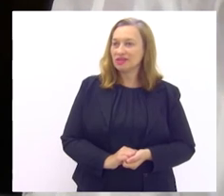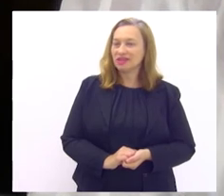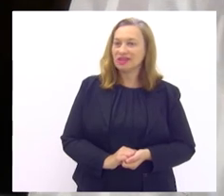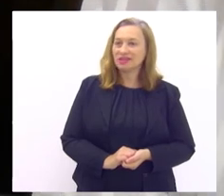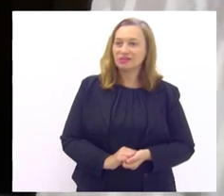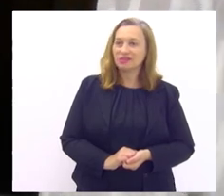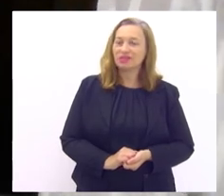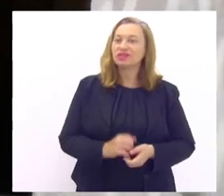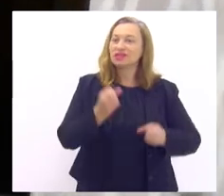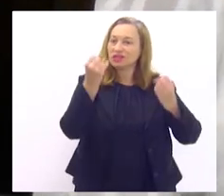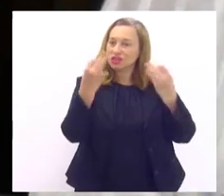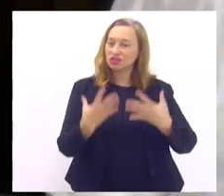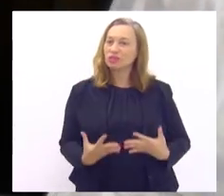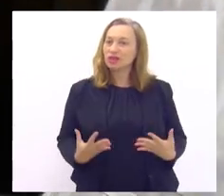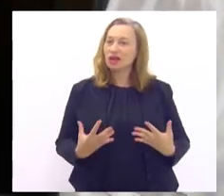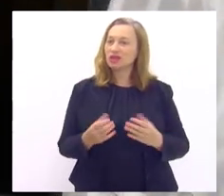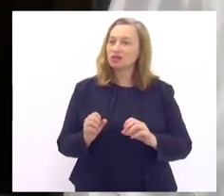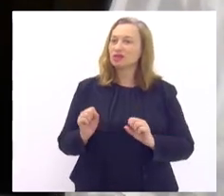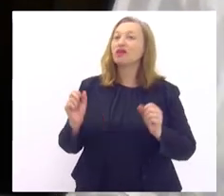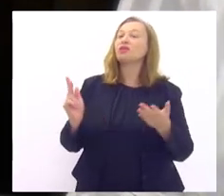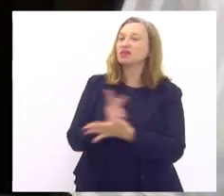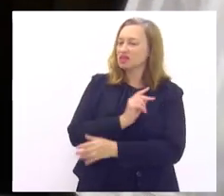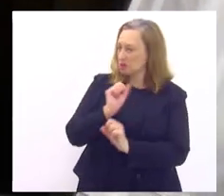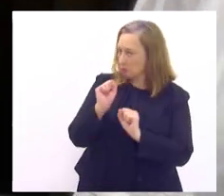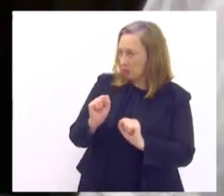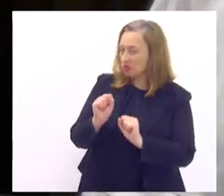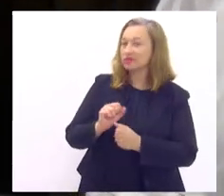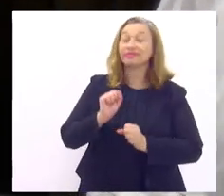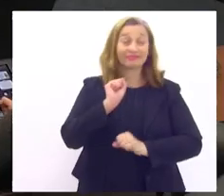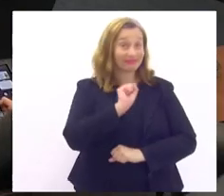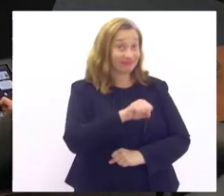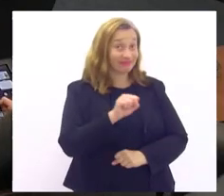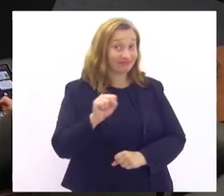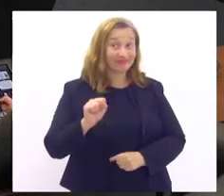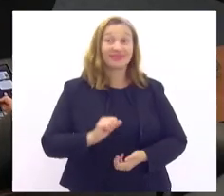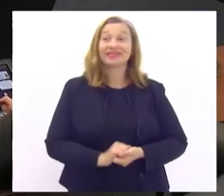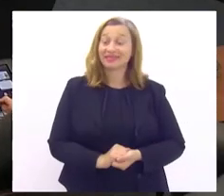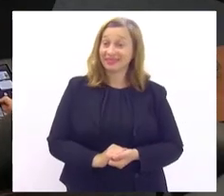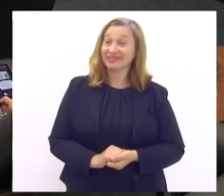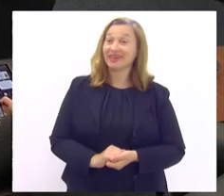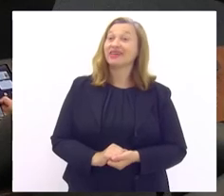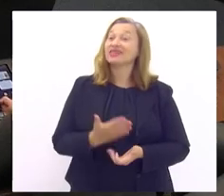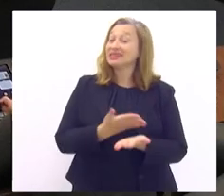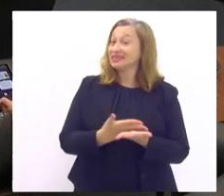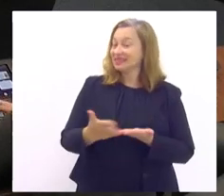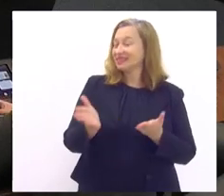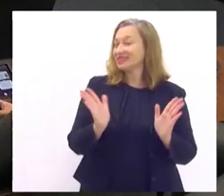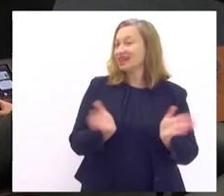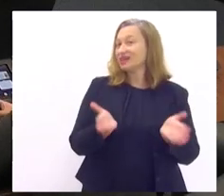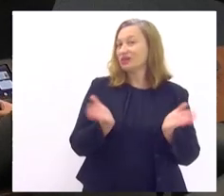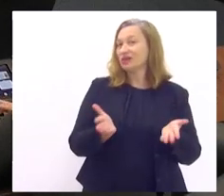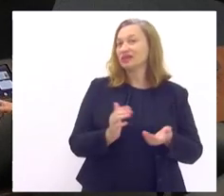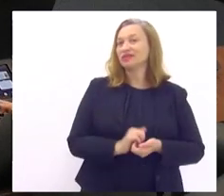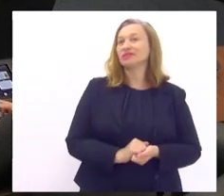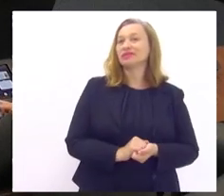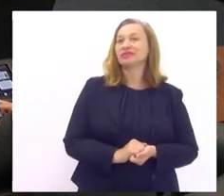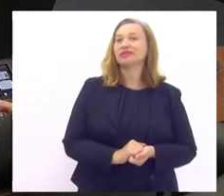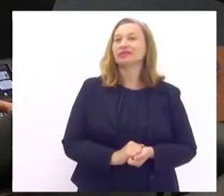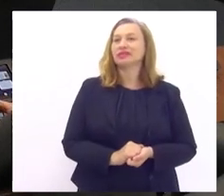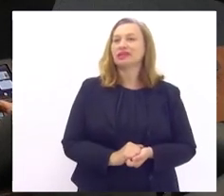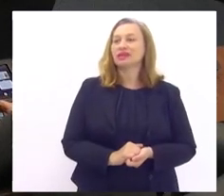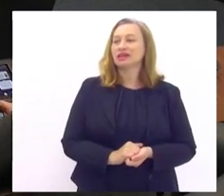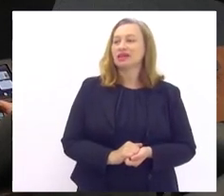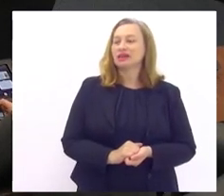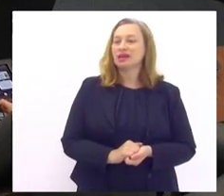ou menos o que vai acontecer lá em cima é possível? Sim, sim nós vamos nós estamos agora iniciando o